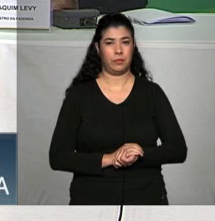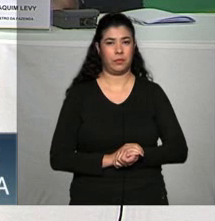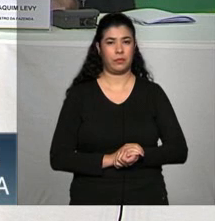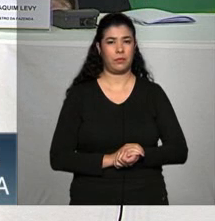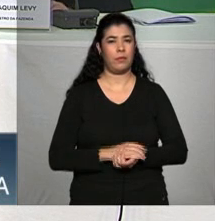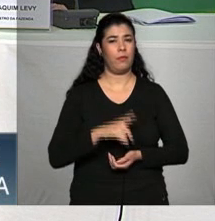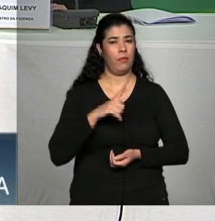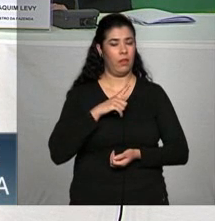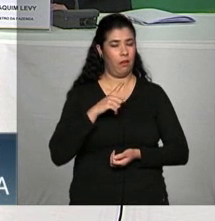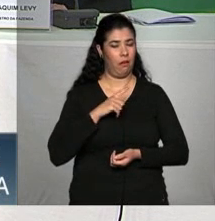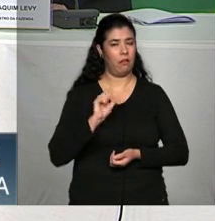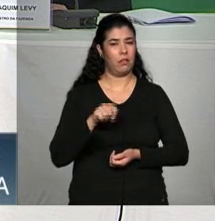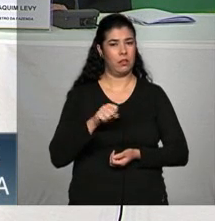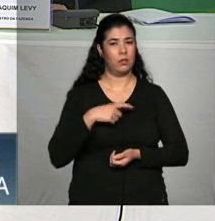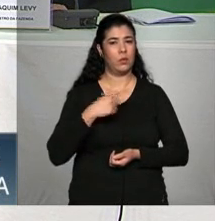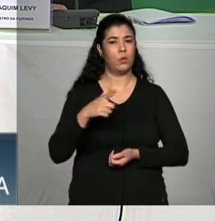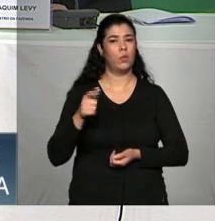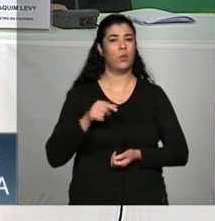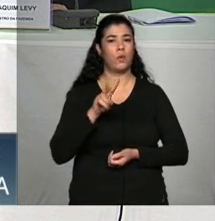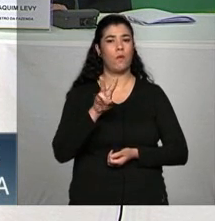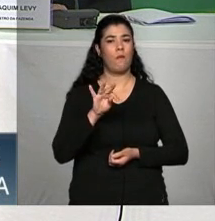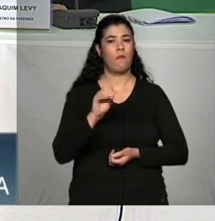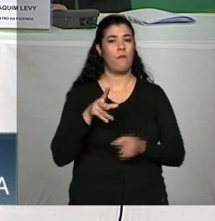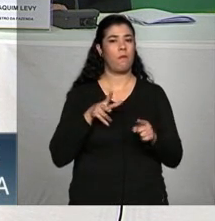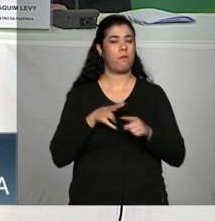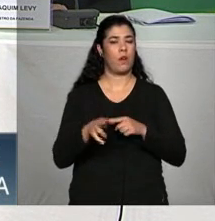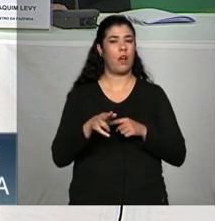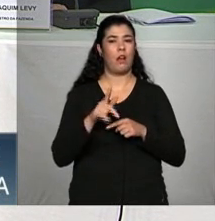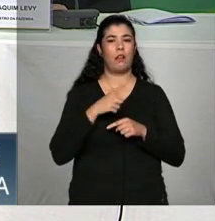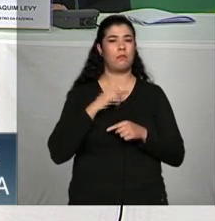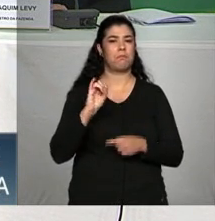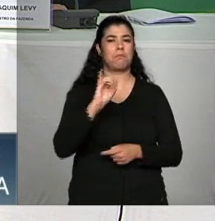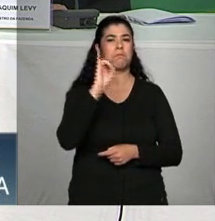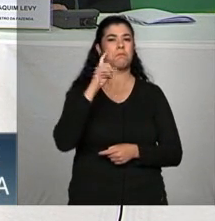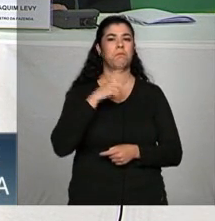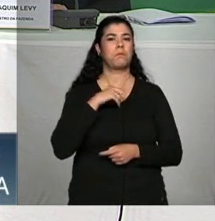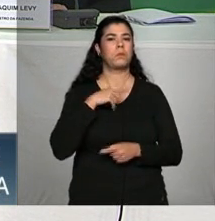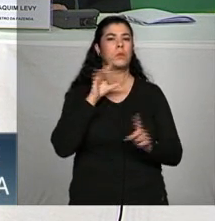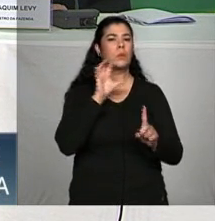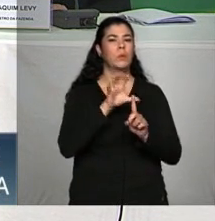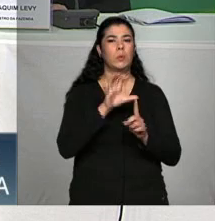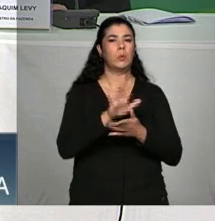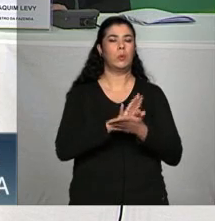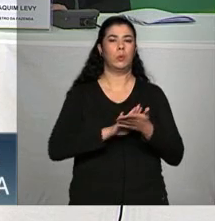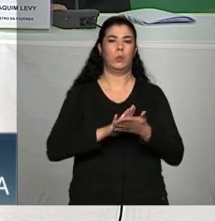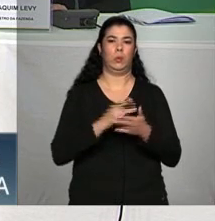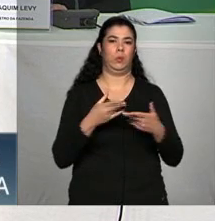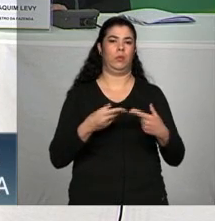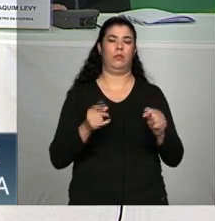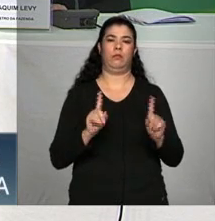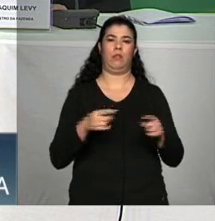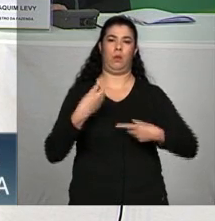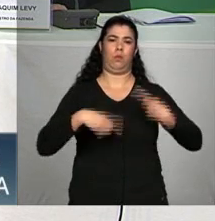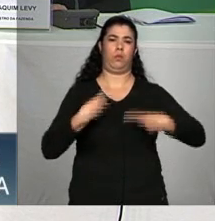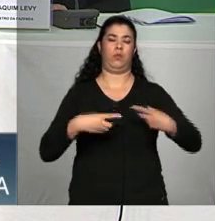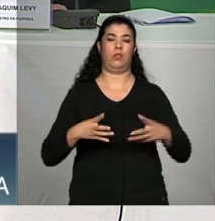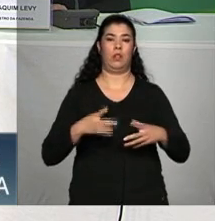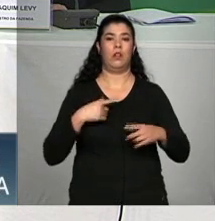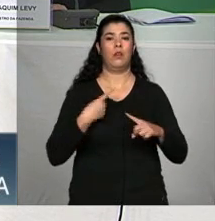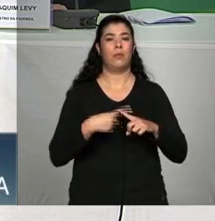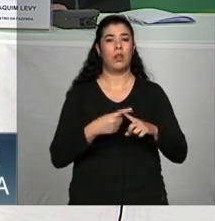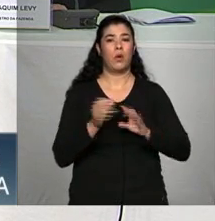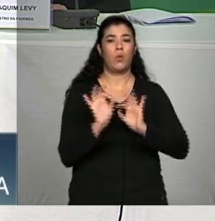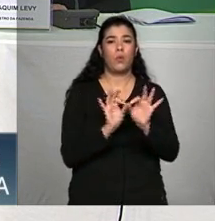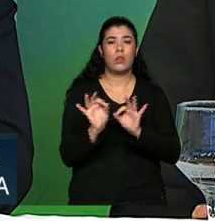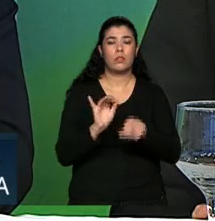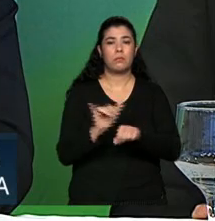tiveram mais alguns outros vetos mas não são relevantes não são relevantes não tem grandes impactos não tem grandes discussões é mais questão de forma